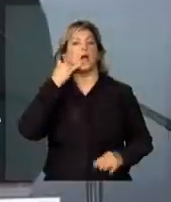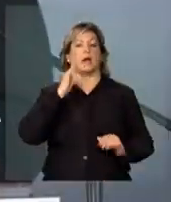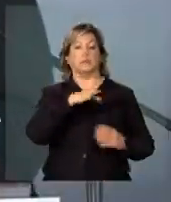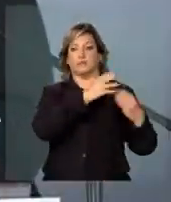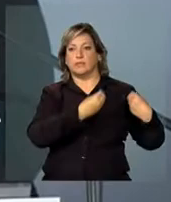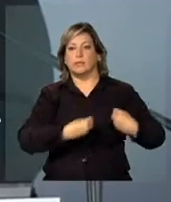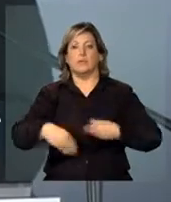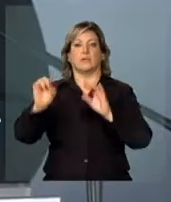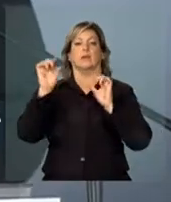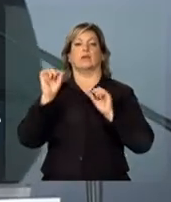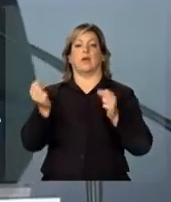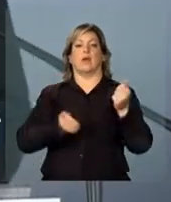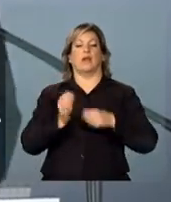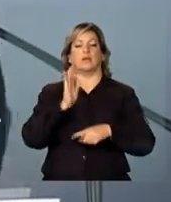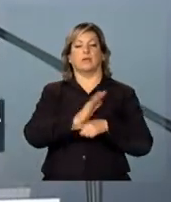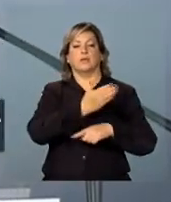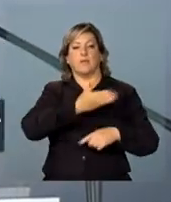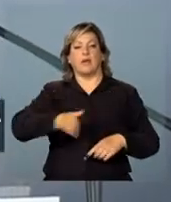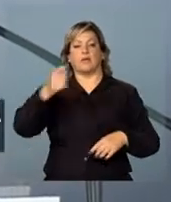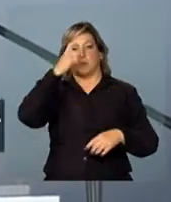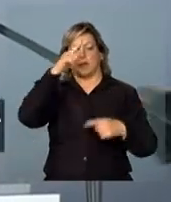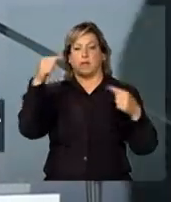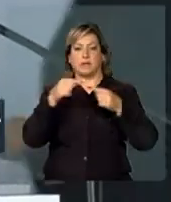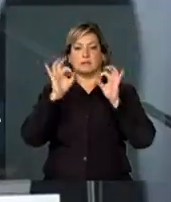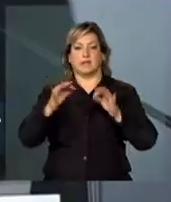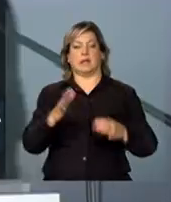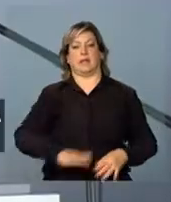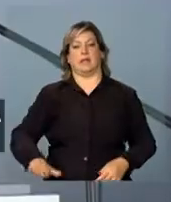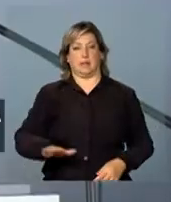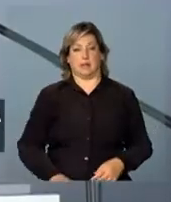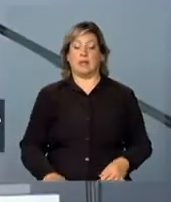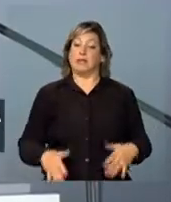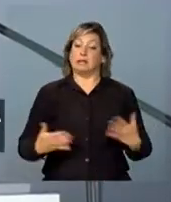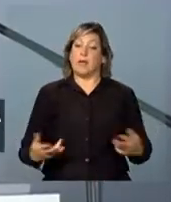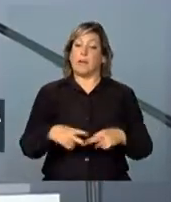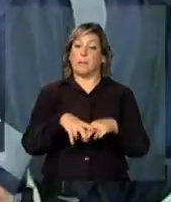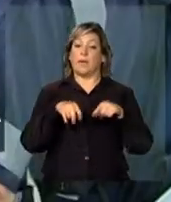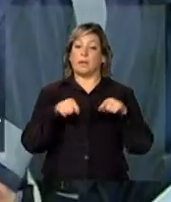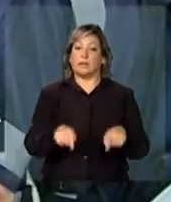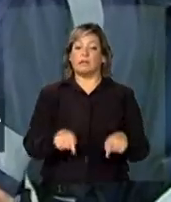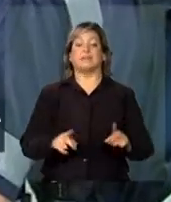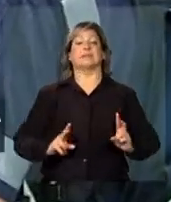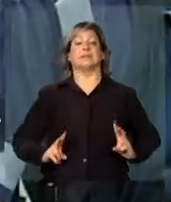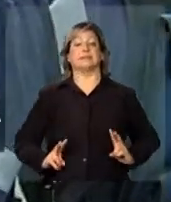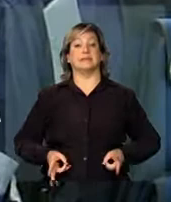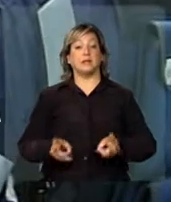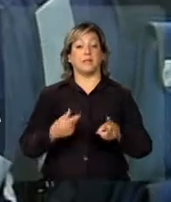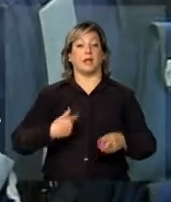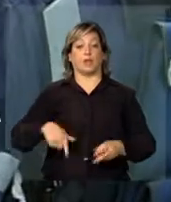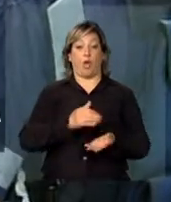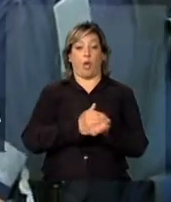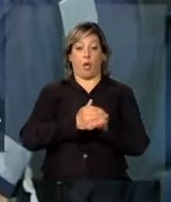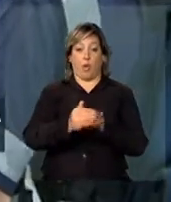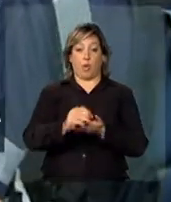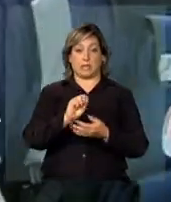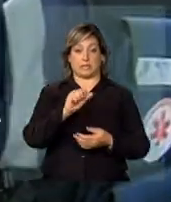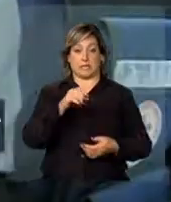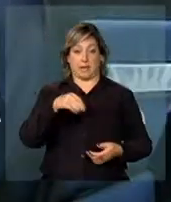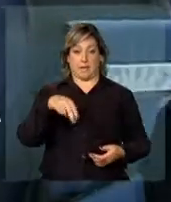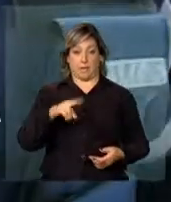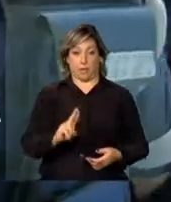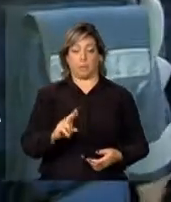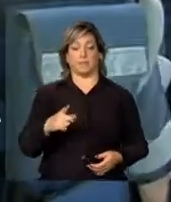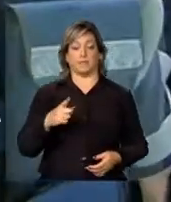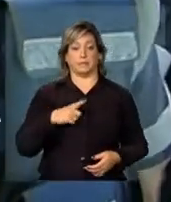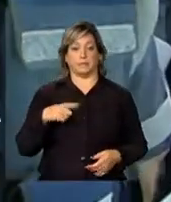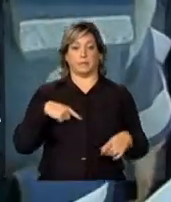para um hospital que pode salvar a vida dessa criança. É por isso que toda vez que a gente inicia ou amplia o SAMU, a